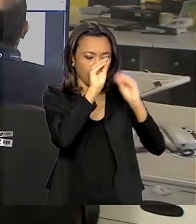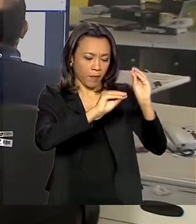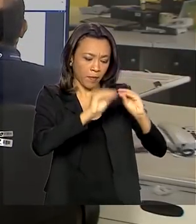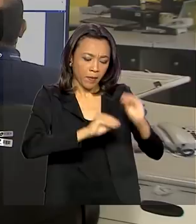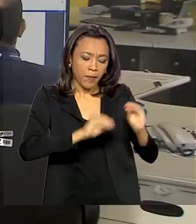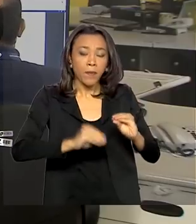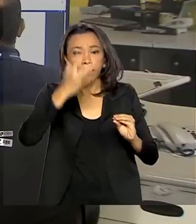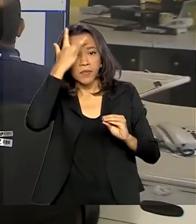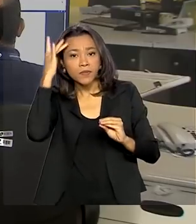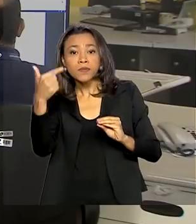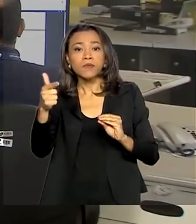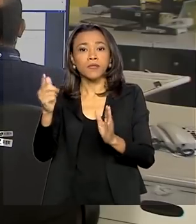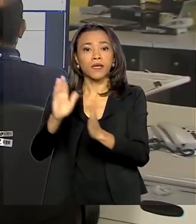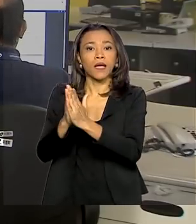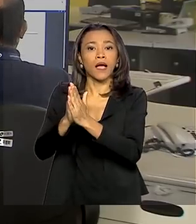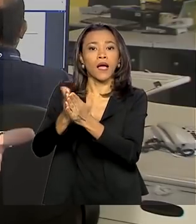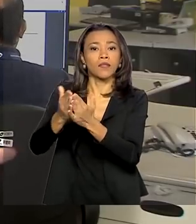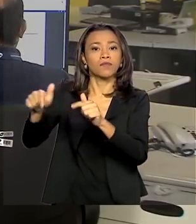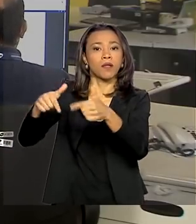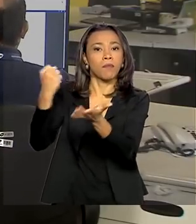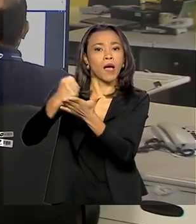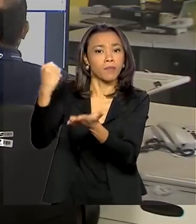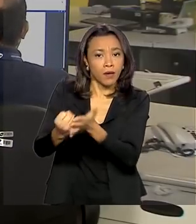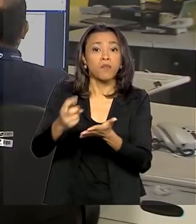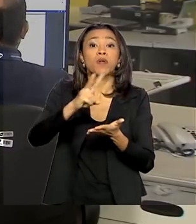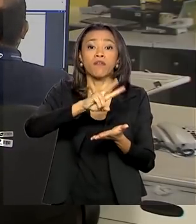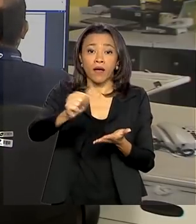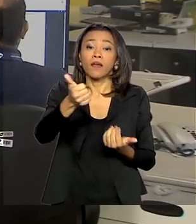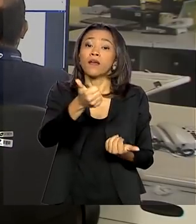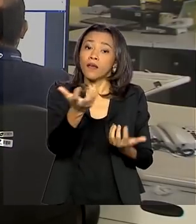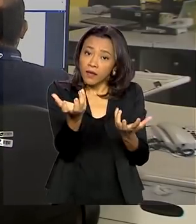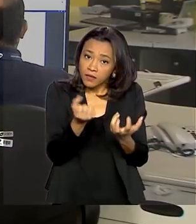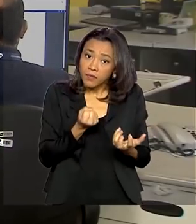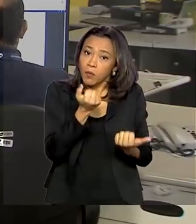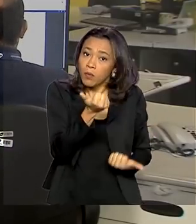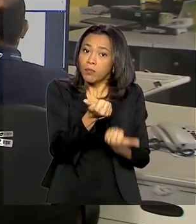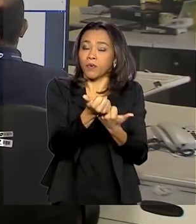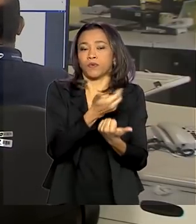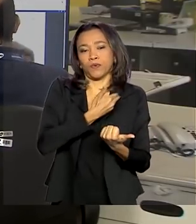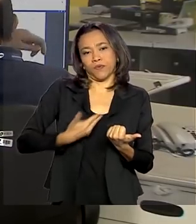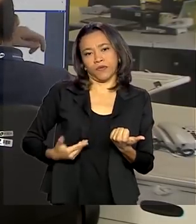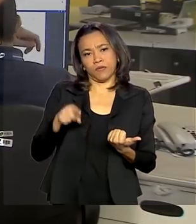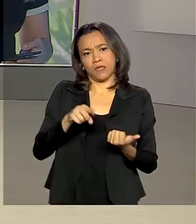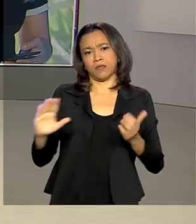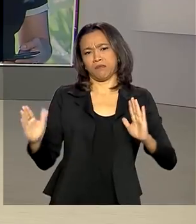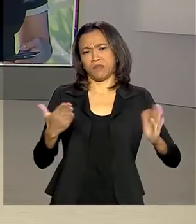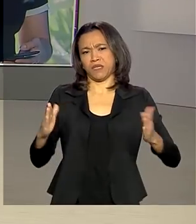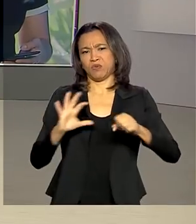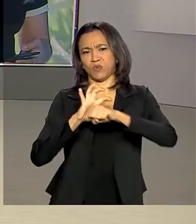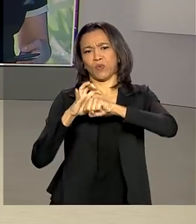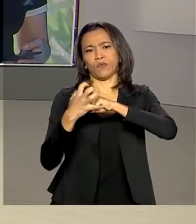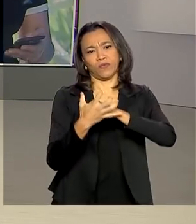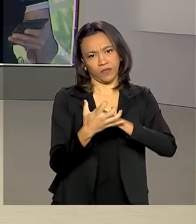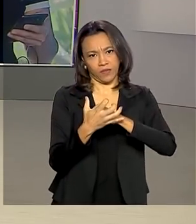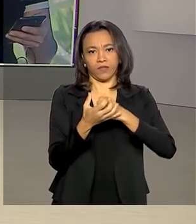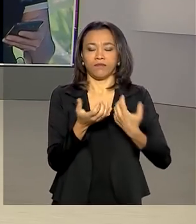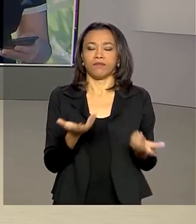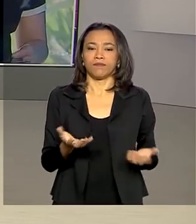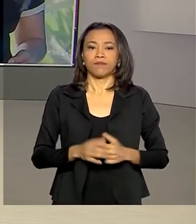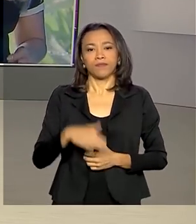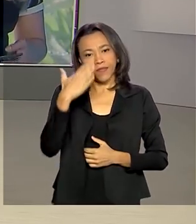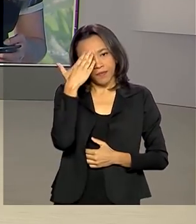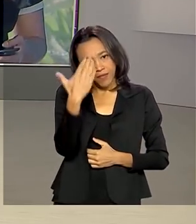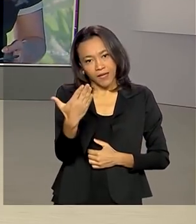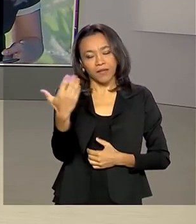informais que vão receber o voucher de R 600 durante a pandemia. Renata. Está certo, Igor. Muito obrigada pelas suas